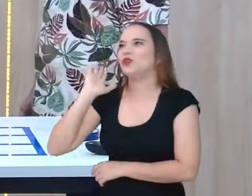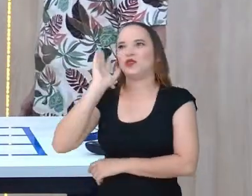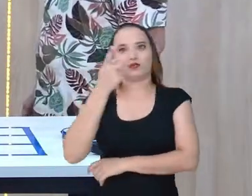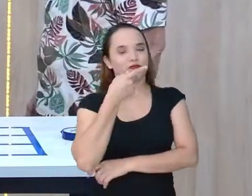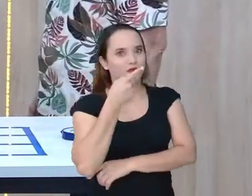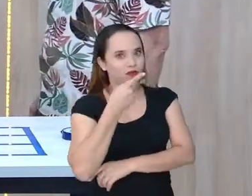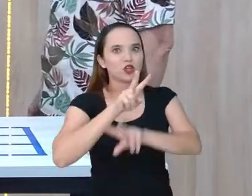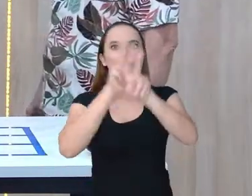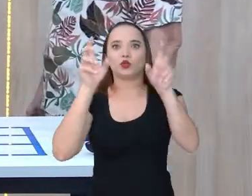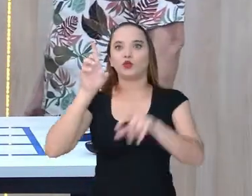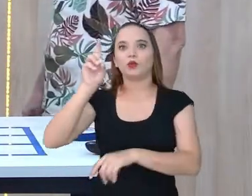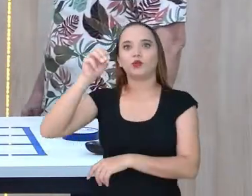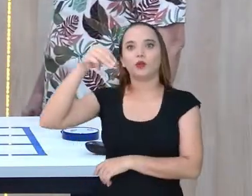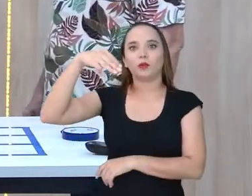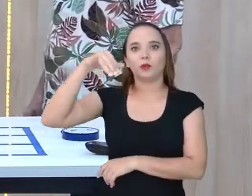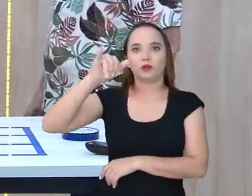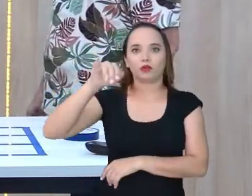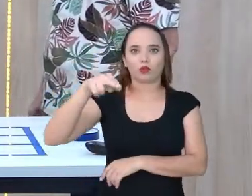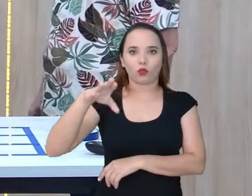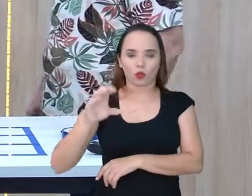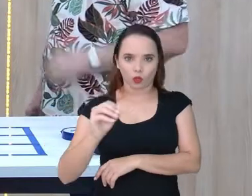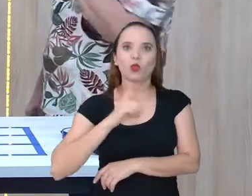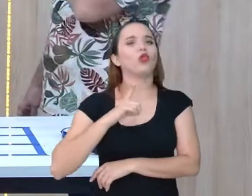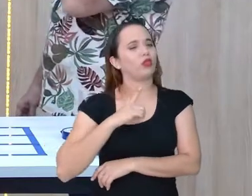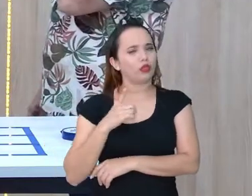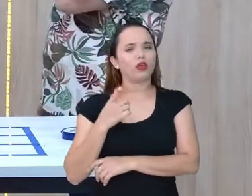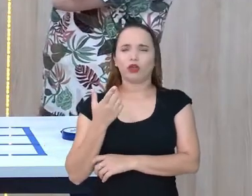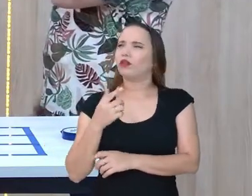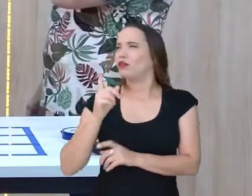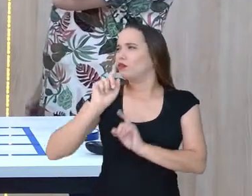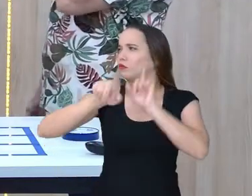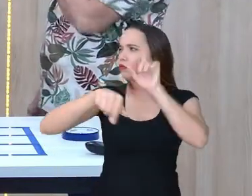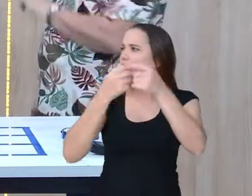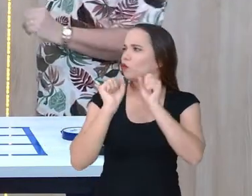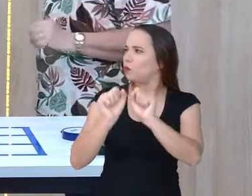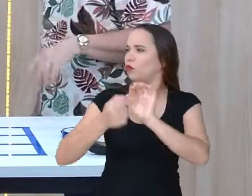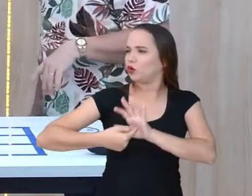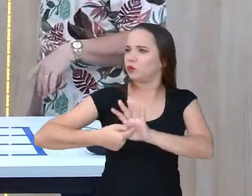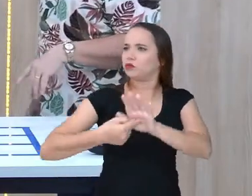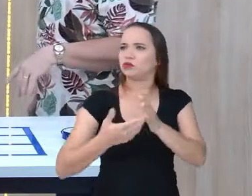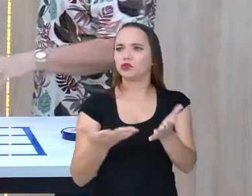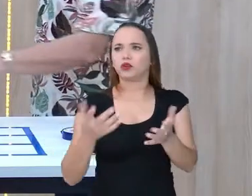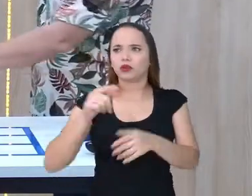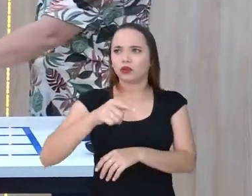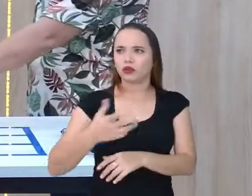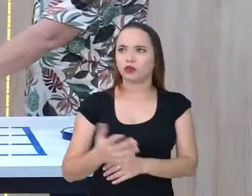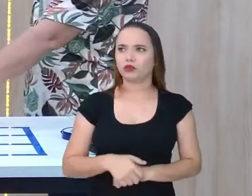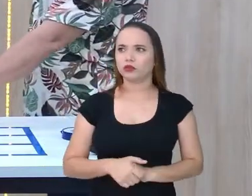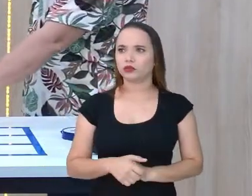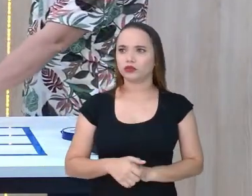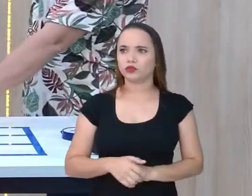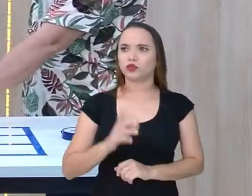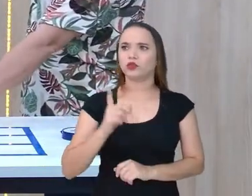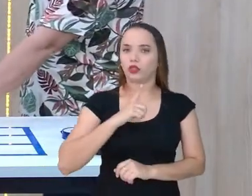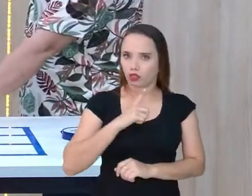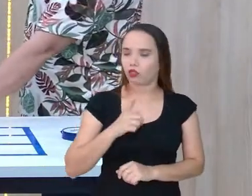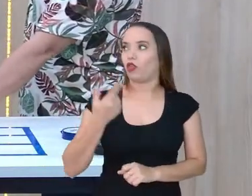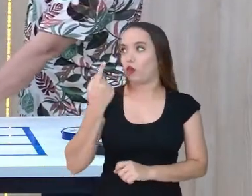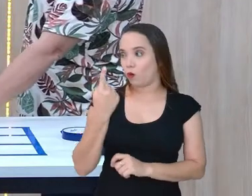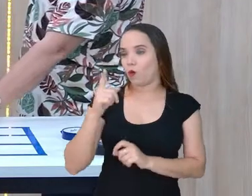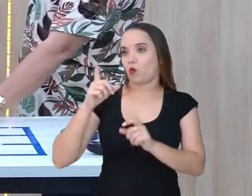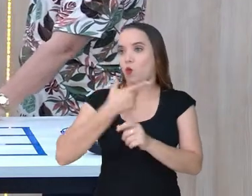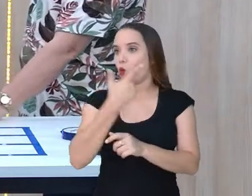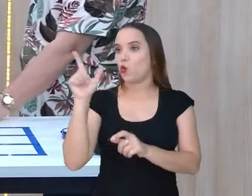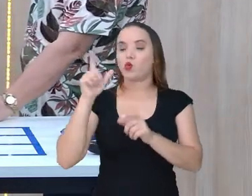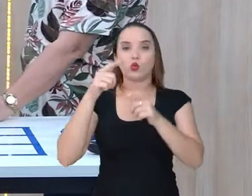aula aí, né? De variações de jogo de dominó. Qualquer dia a gente pode trazer aqui, né? Tem dominó mexicano também. Já já tem dominó. Não. Dominó mexicano é bem legal.